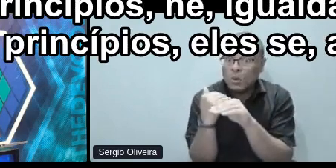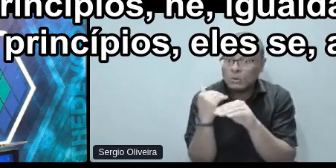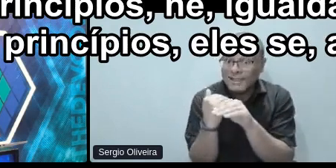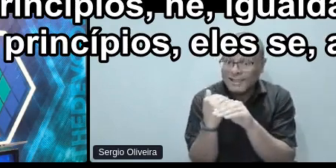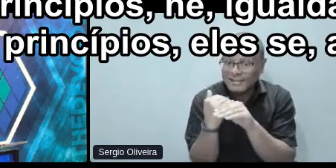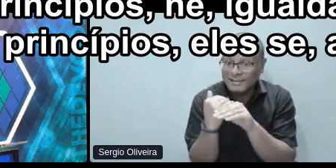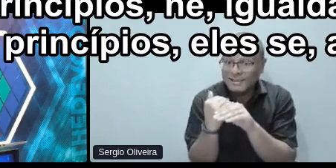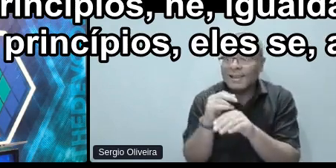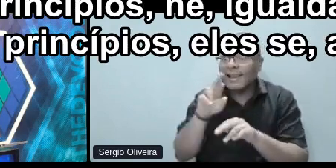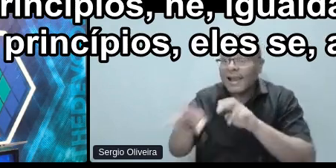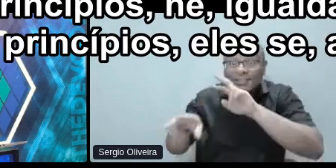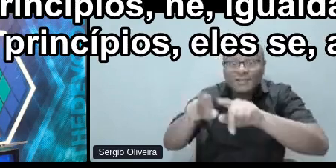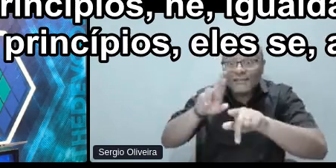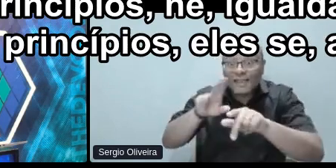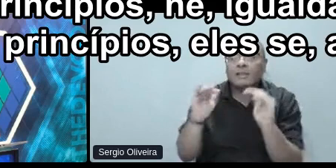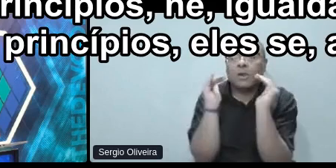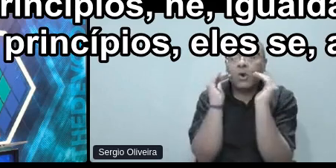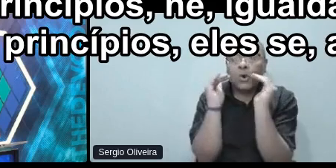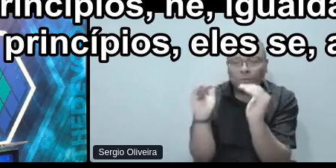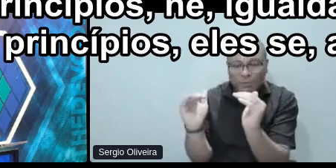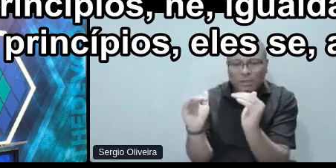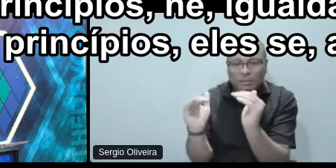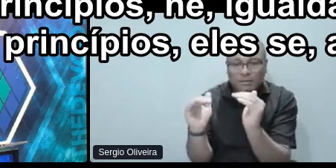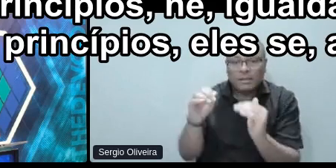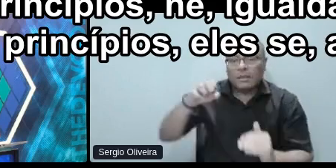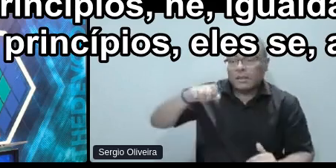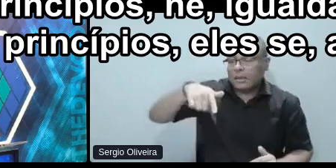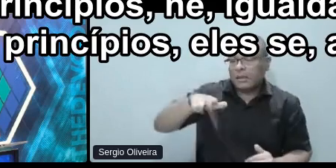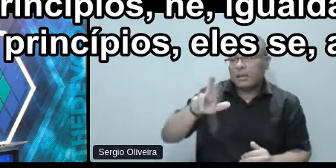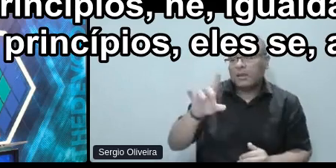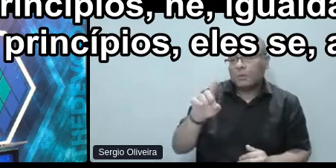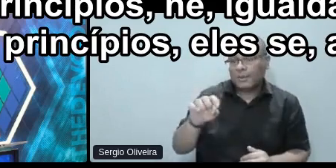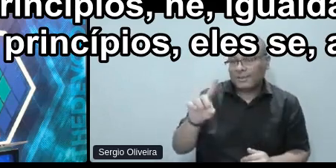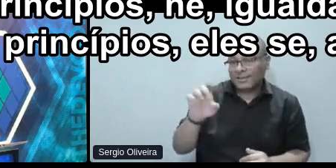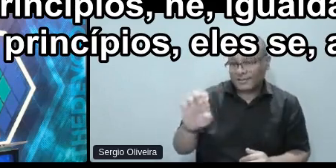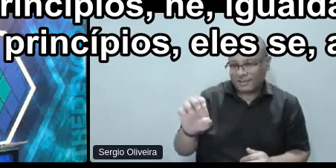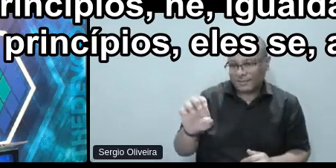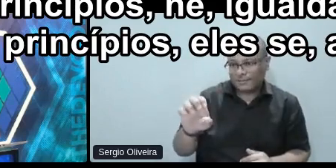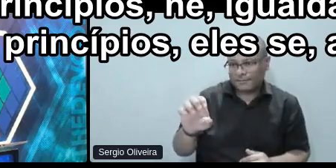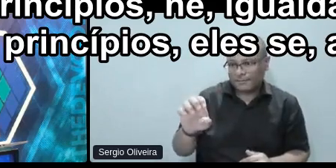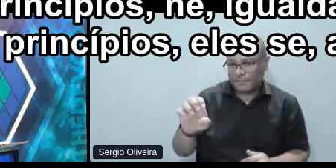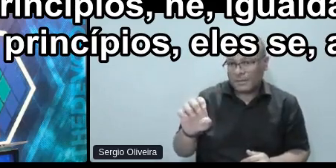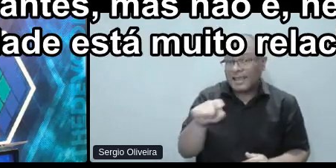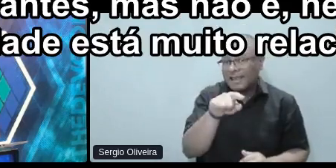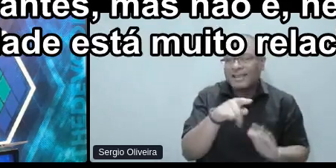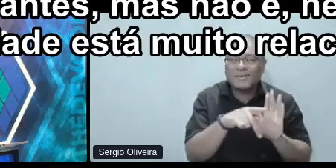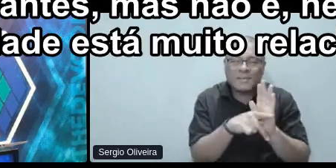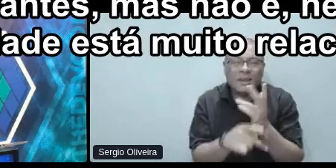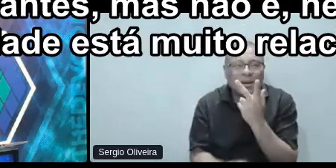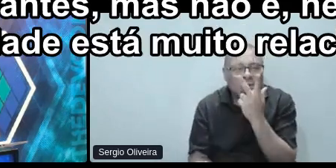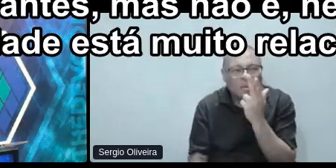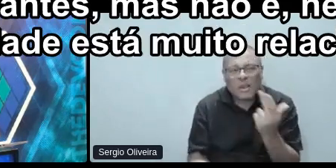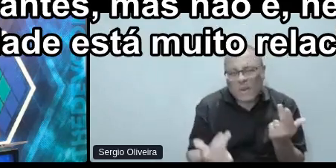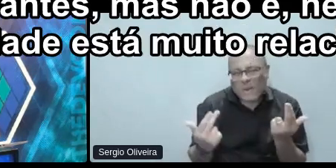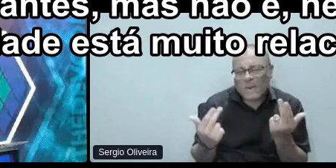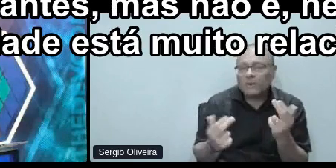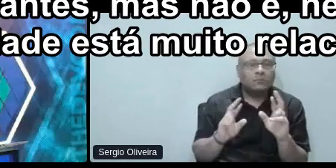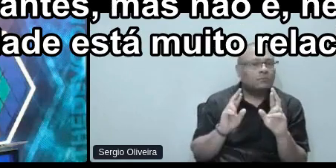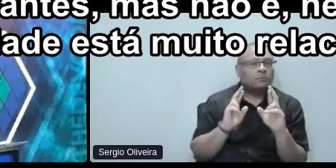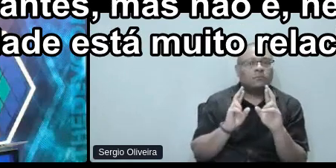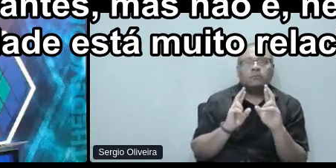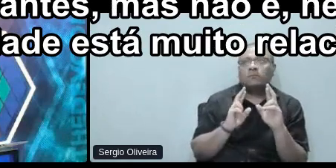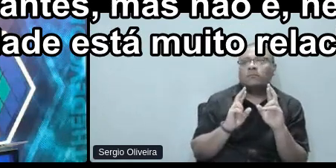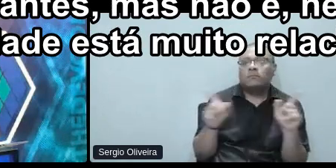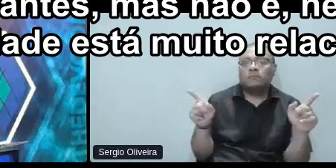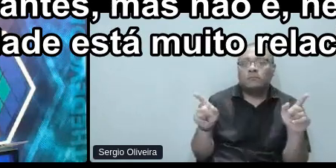E esses princípios, eles se, assim, parecem semelhantes, mas não é, né,